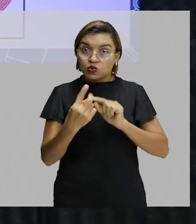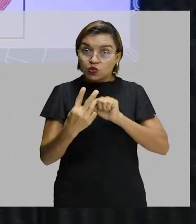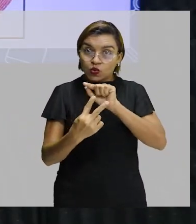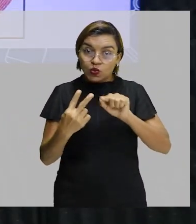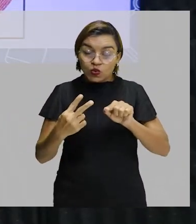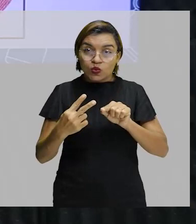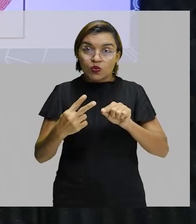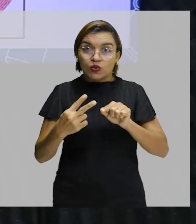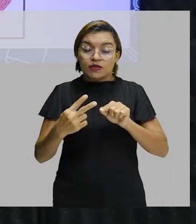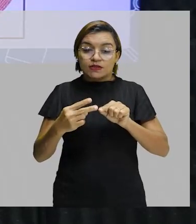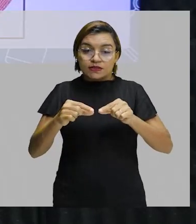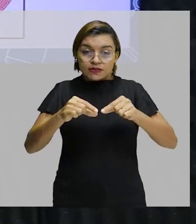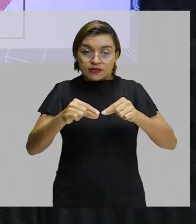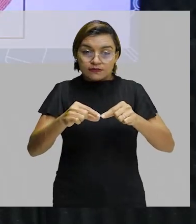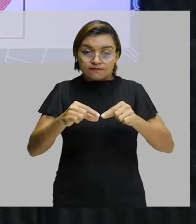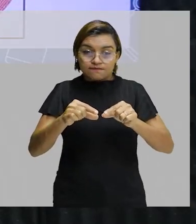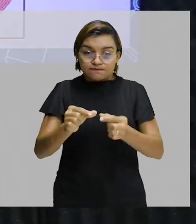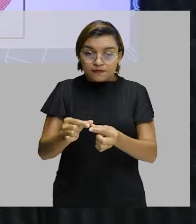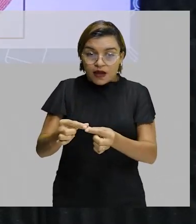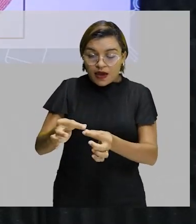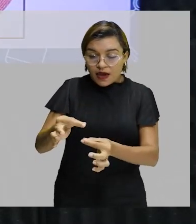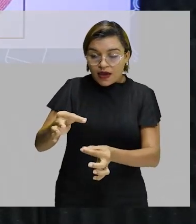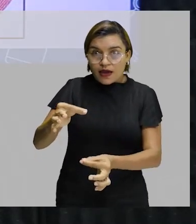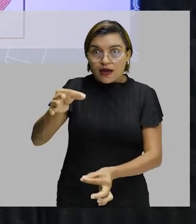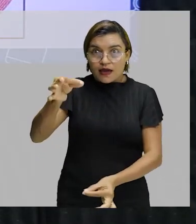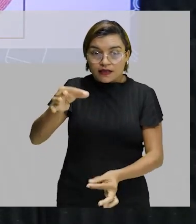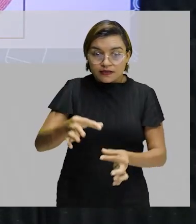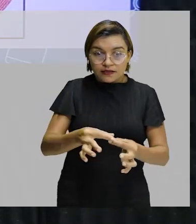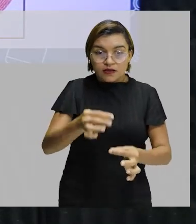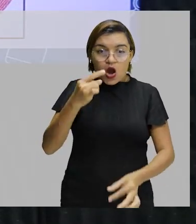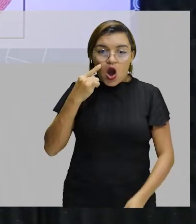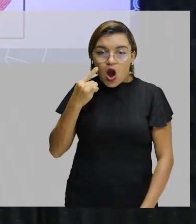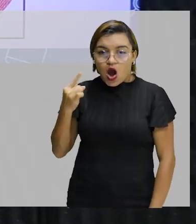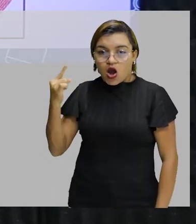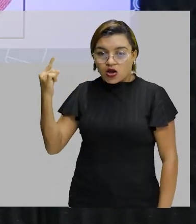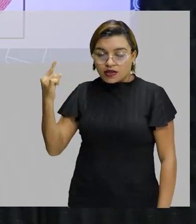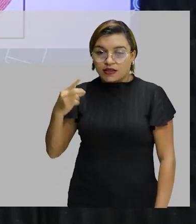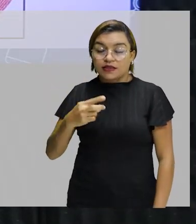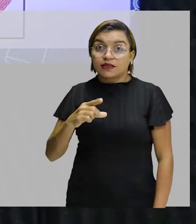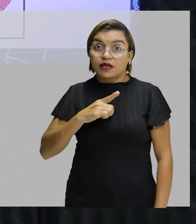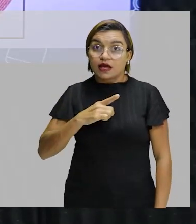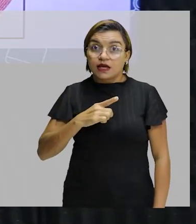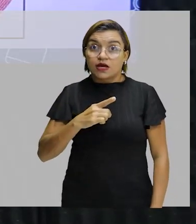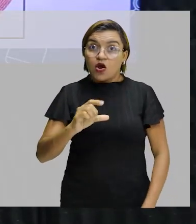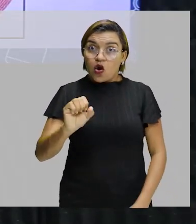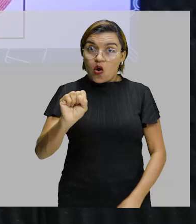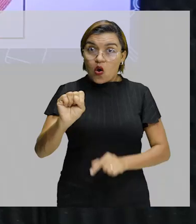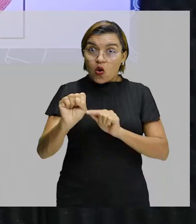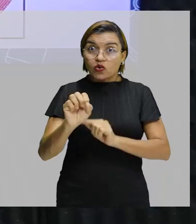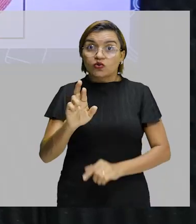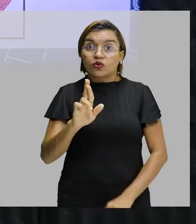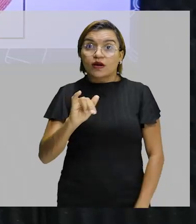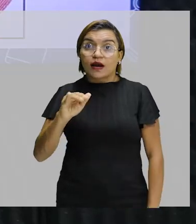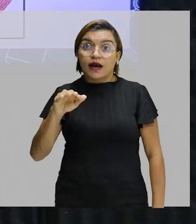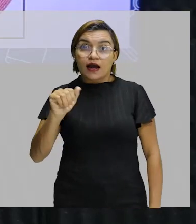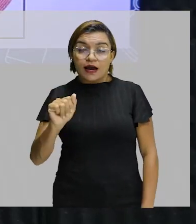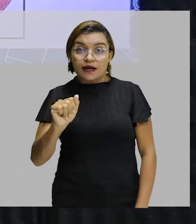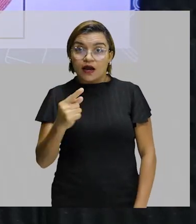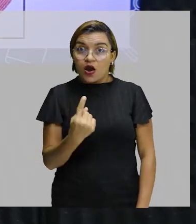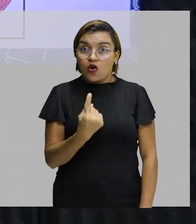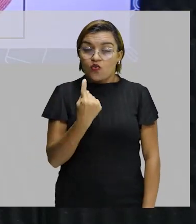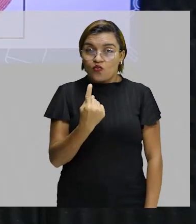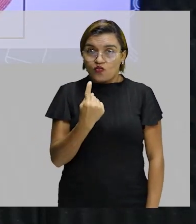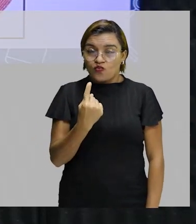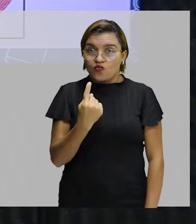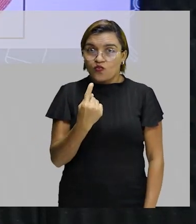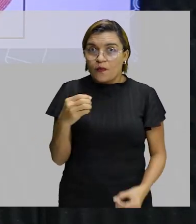são oito raias que dividem essa pista, sendo que a raia de número um, que é a raia mais